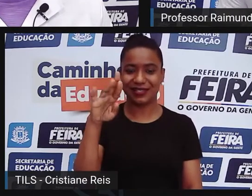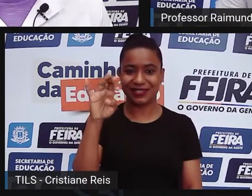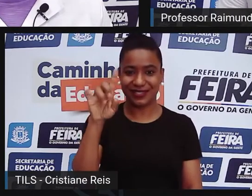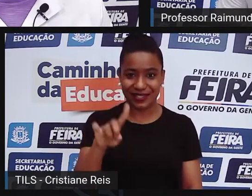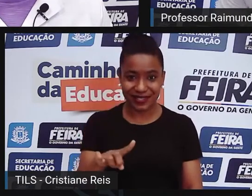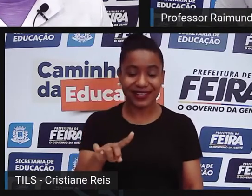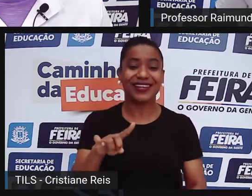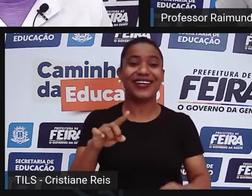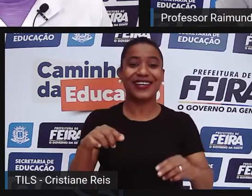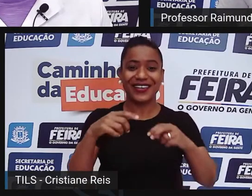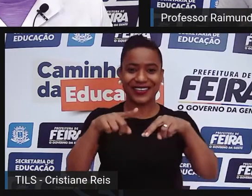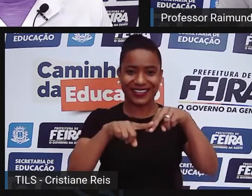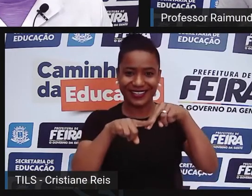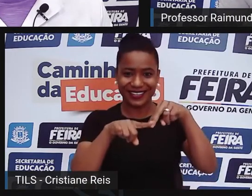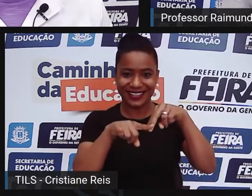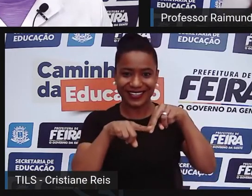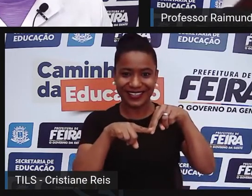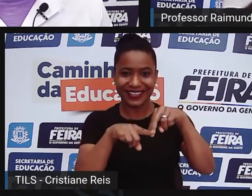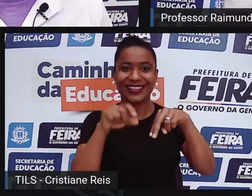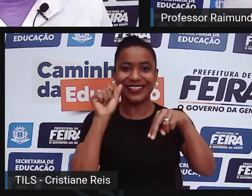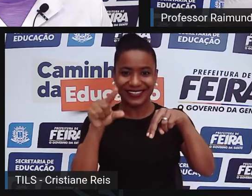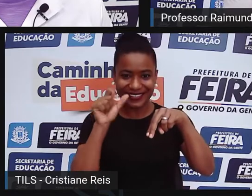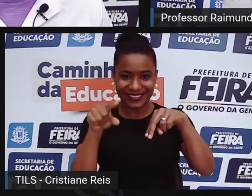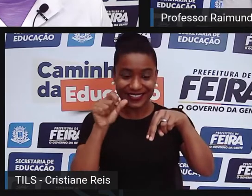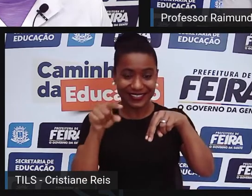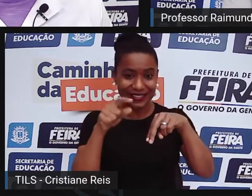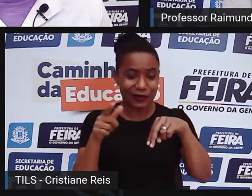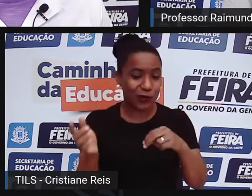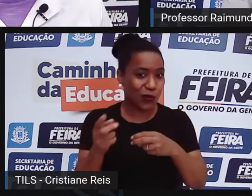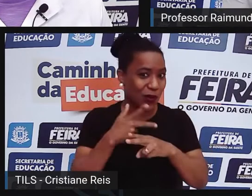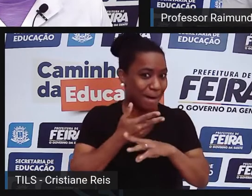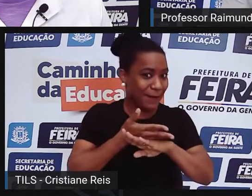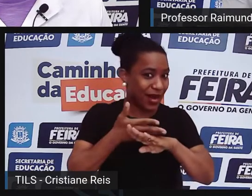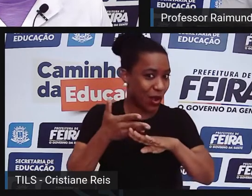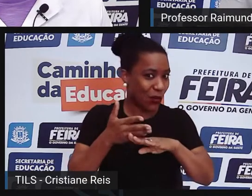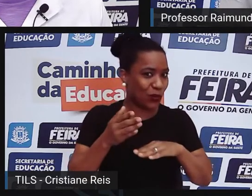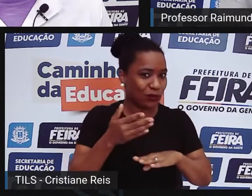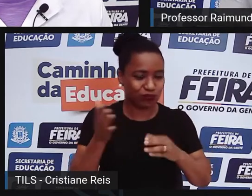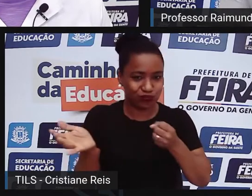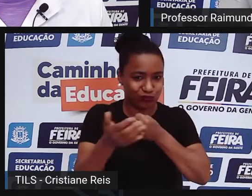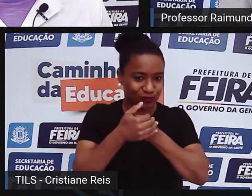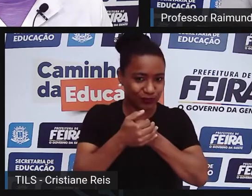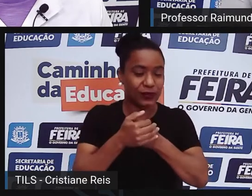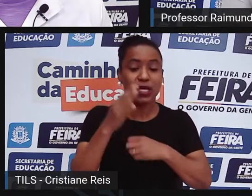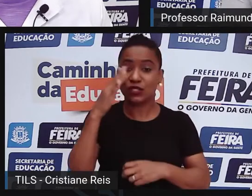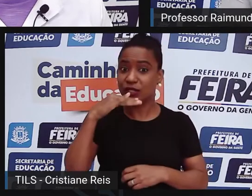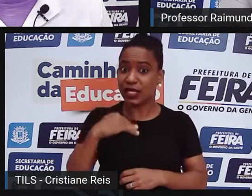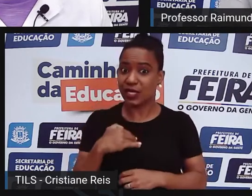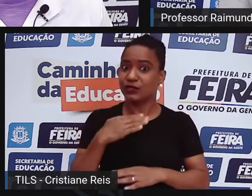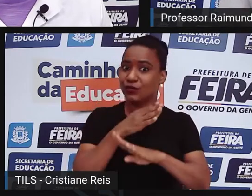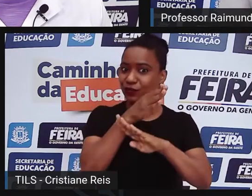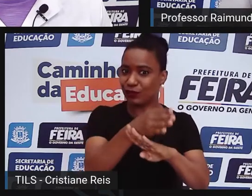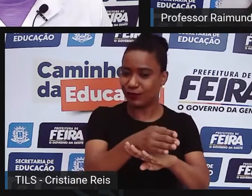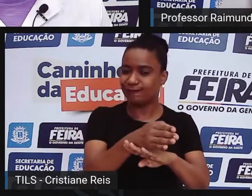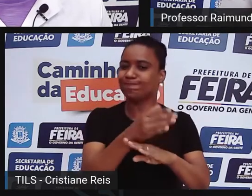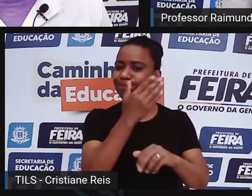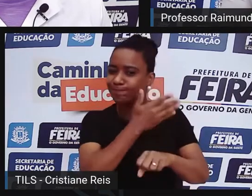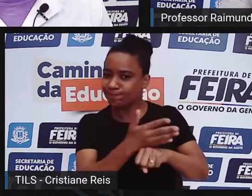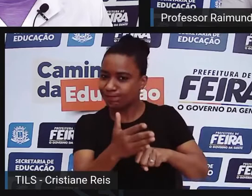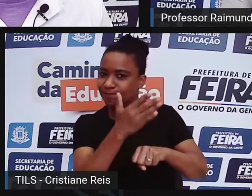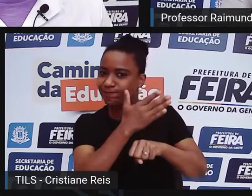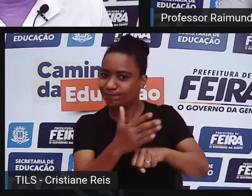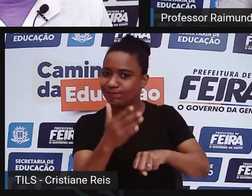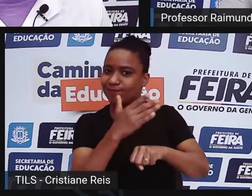calçadinha por cima da roupa da capoeira, e ia treinar todas as tardes. Aí fui evoluindo, mudando de